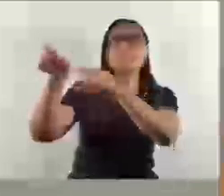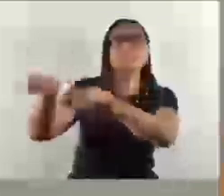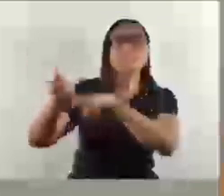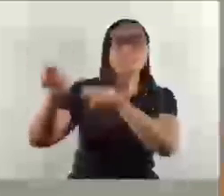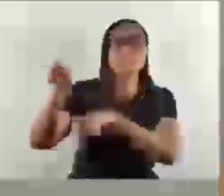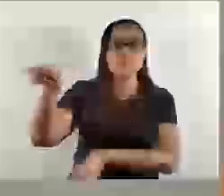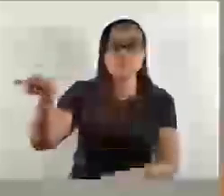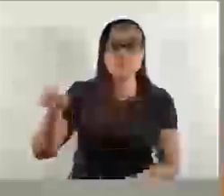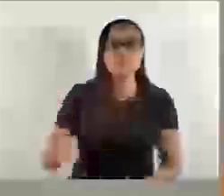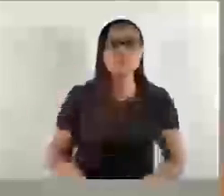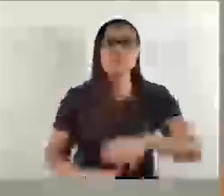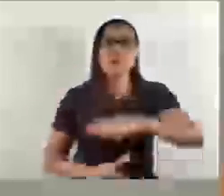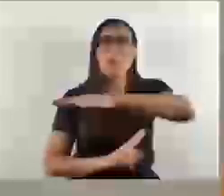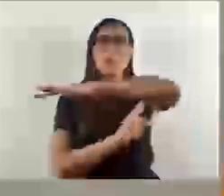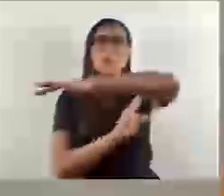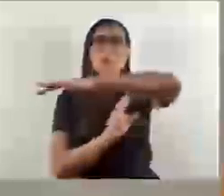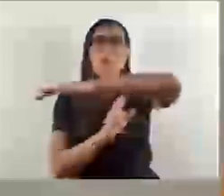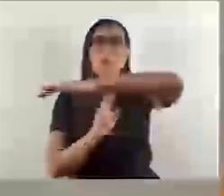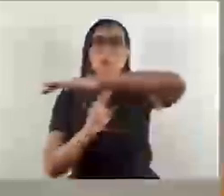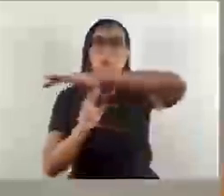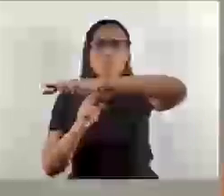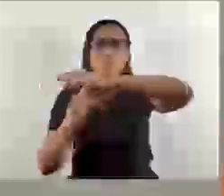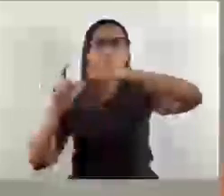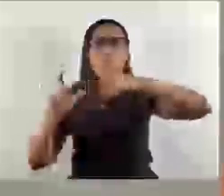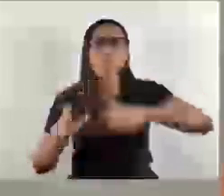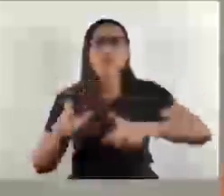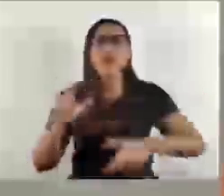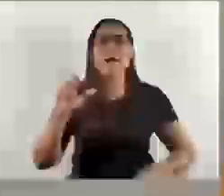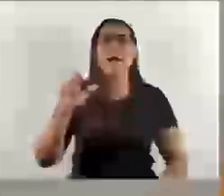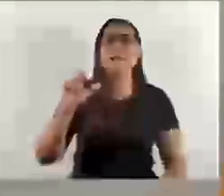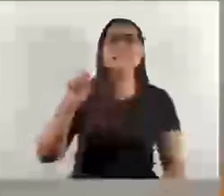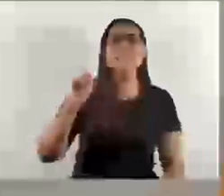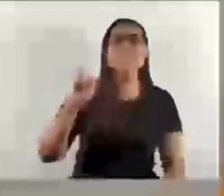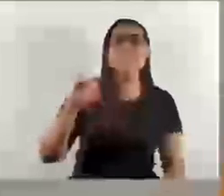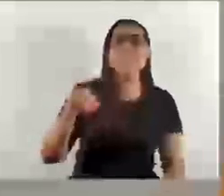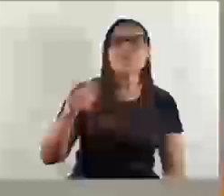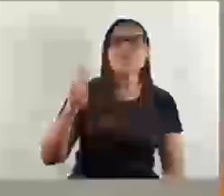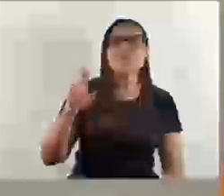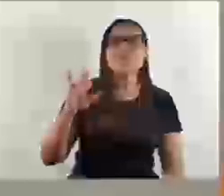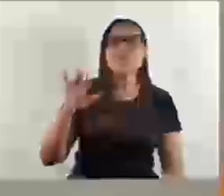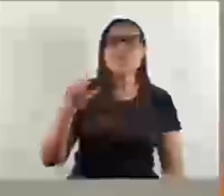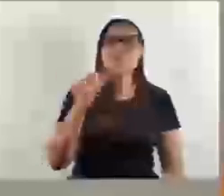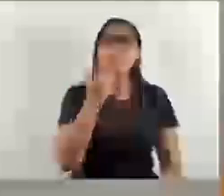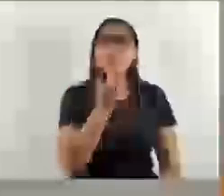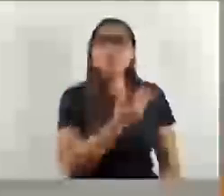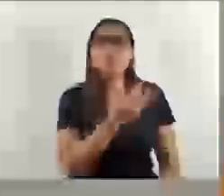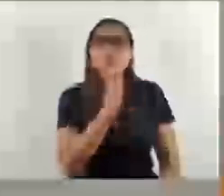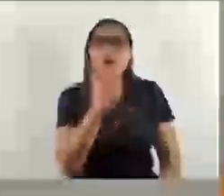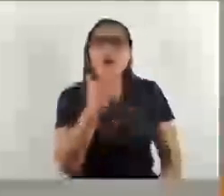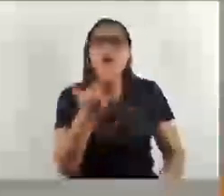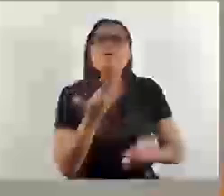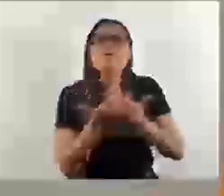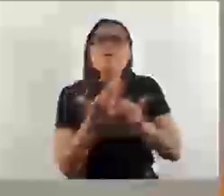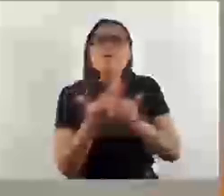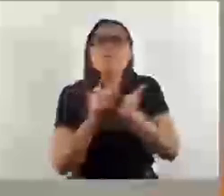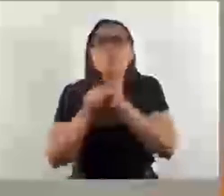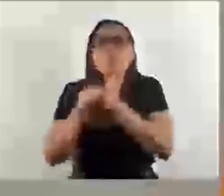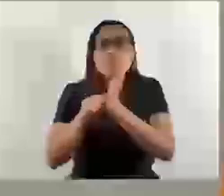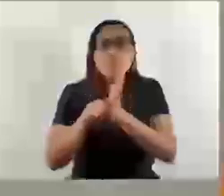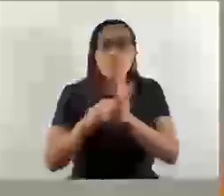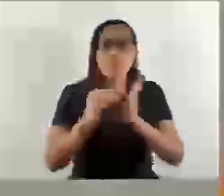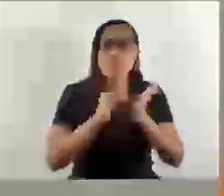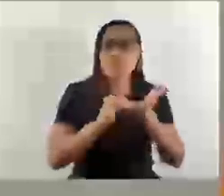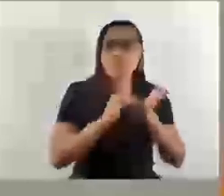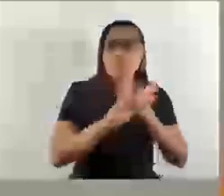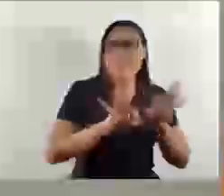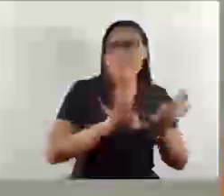ponte ali, antes de simplice ali, que a gente já vem pedindo, eu pedi um estudo para a nossa secretaria de planejamento, a nossa secretaria de